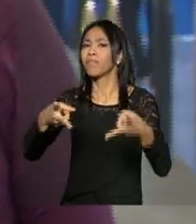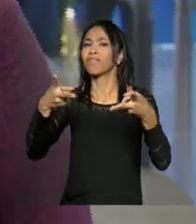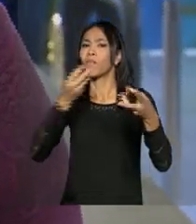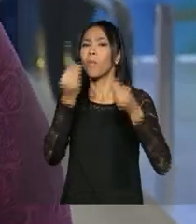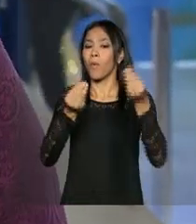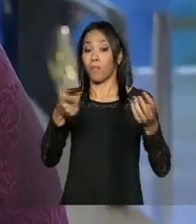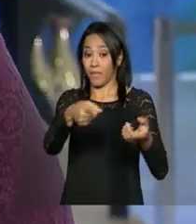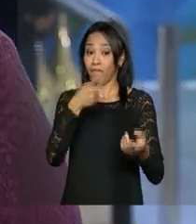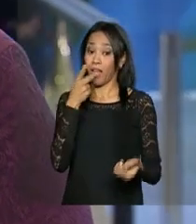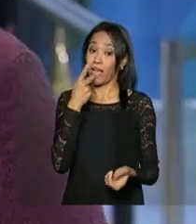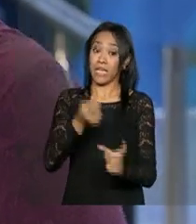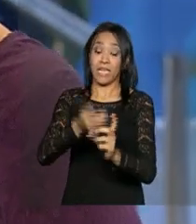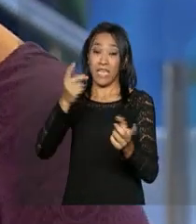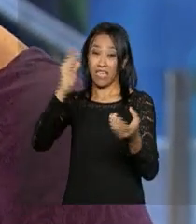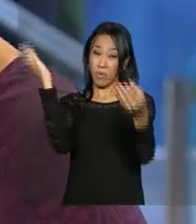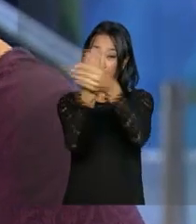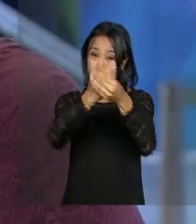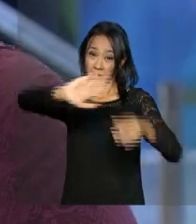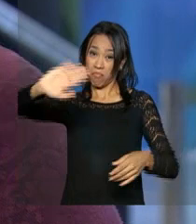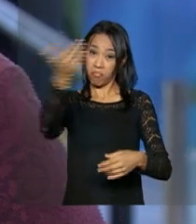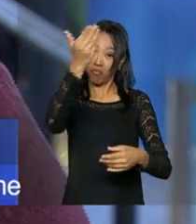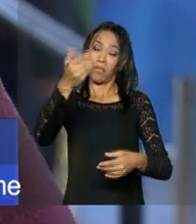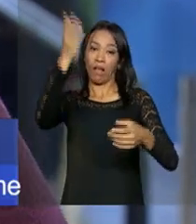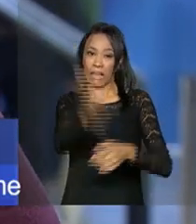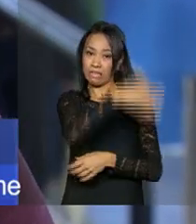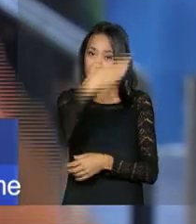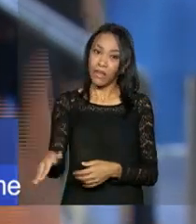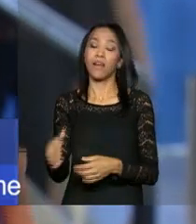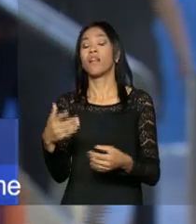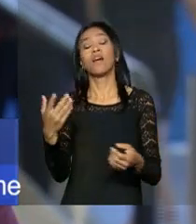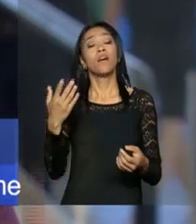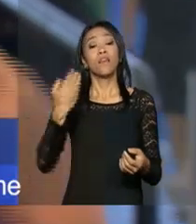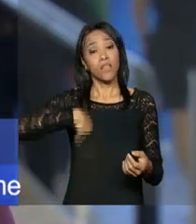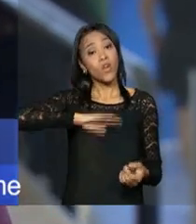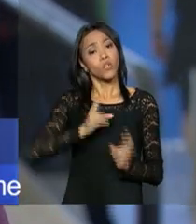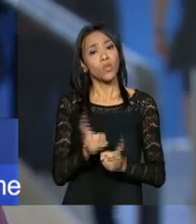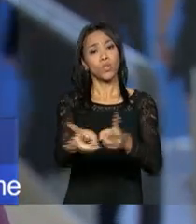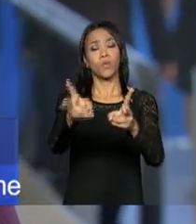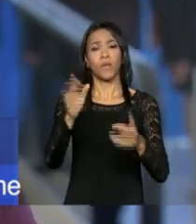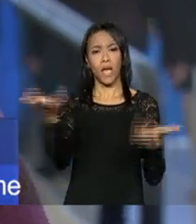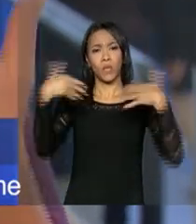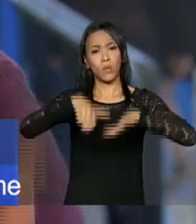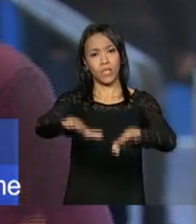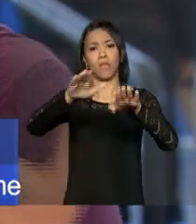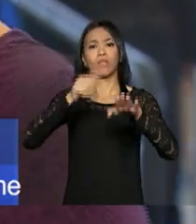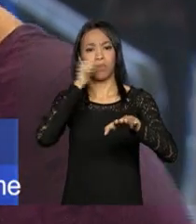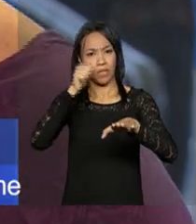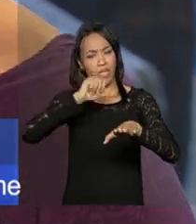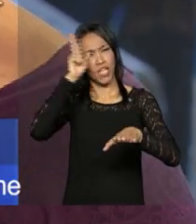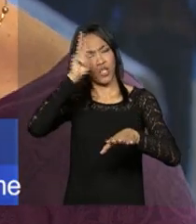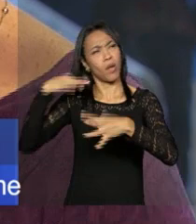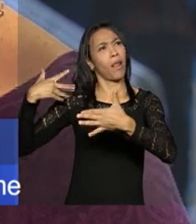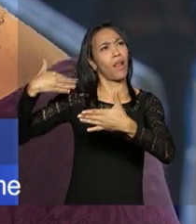que esse golpe não passe, que o impeachment não passe, e que a gente mantenha a história de inclusão das mulheres e a história